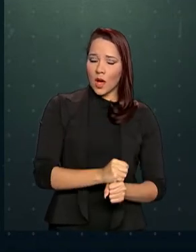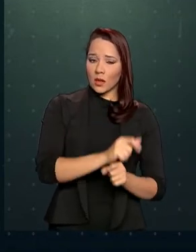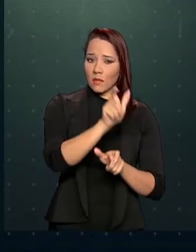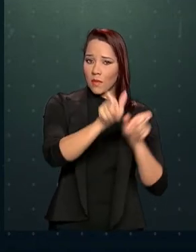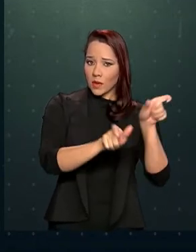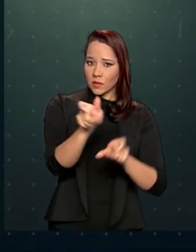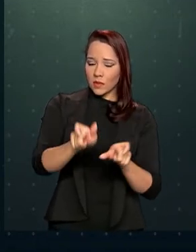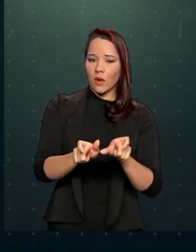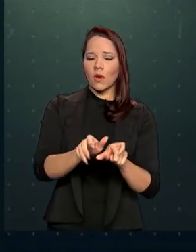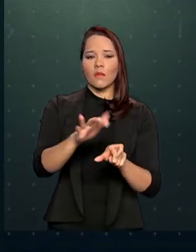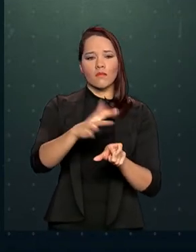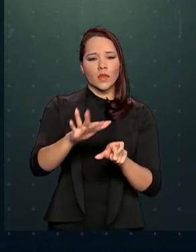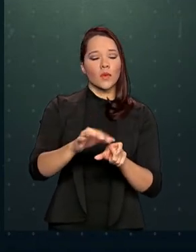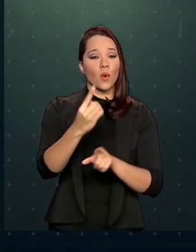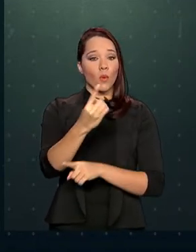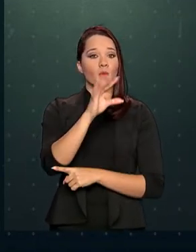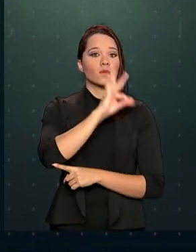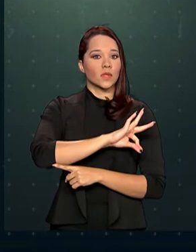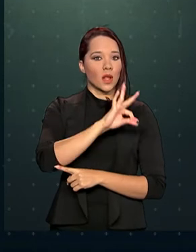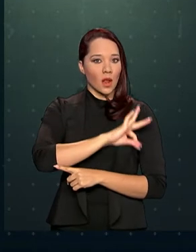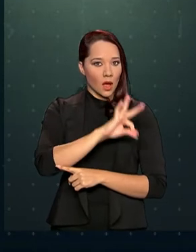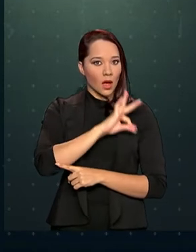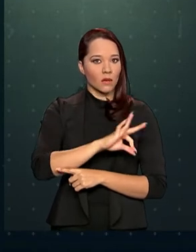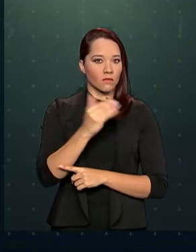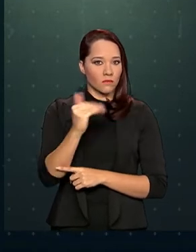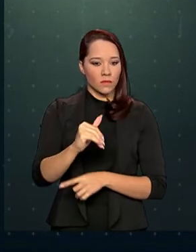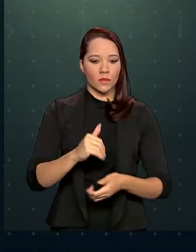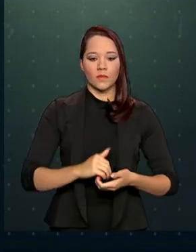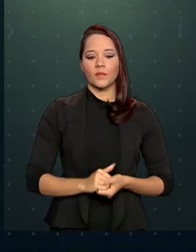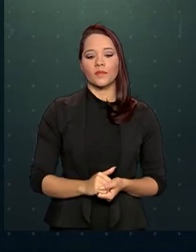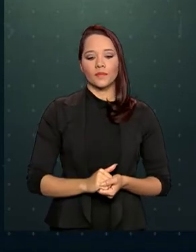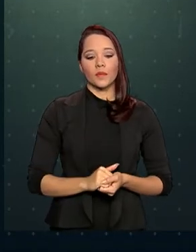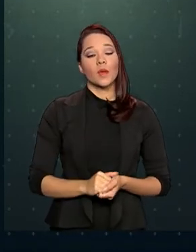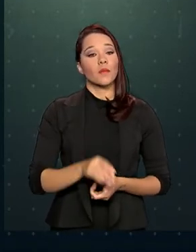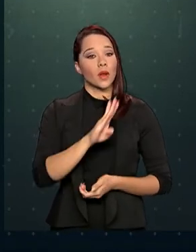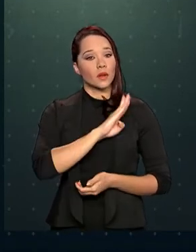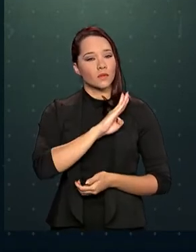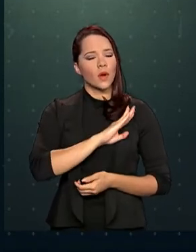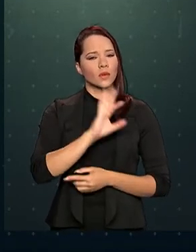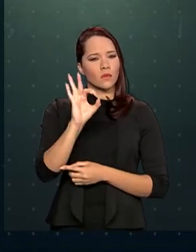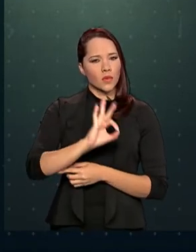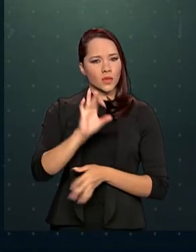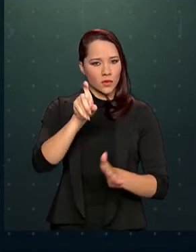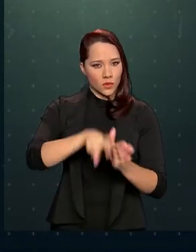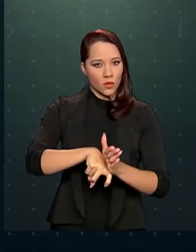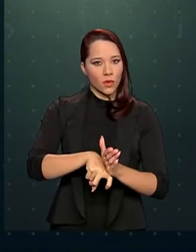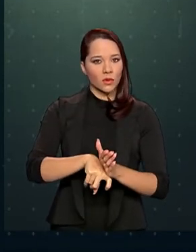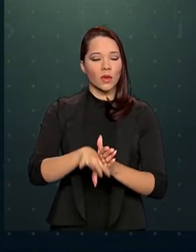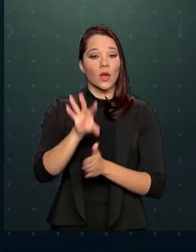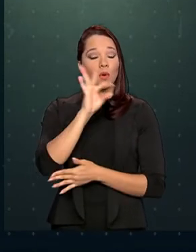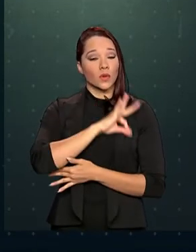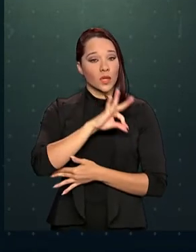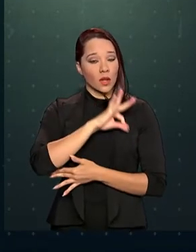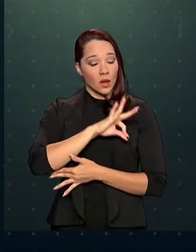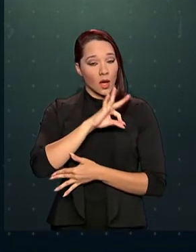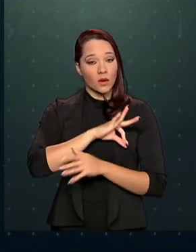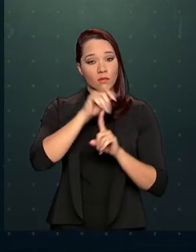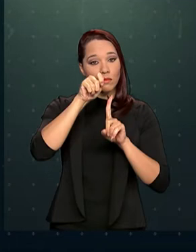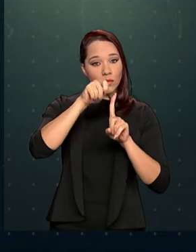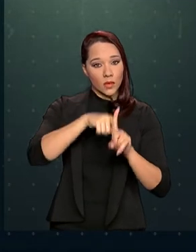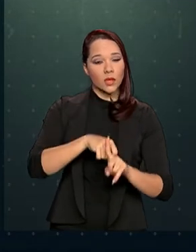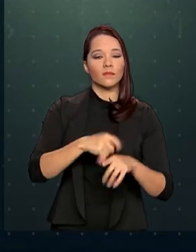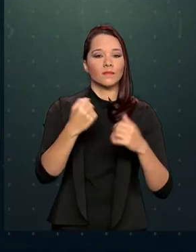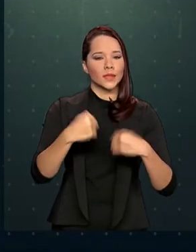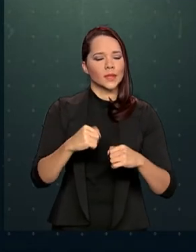pessoa de até um salário mínimo e meio. Para as bolsas parciais, a renda familiar bruta mensal